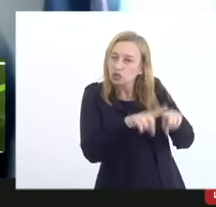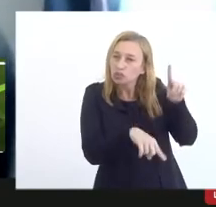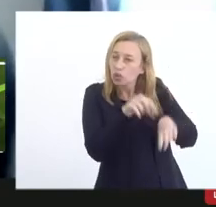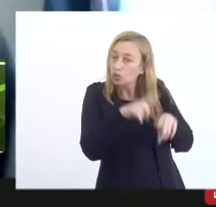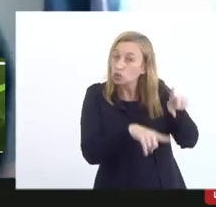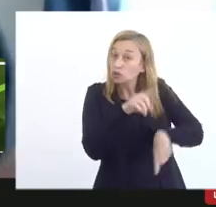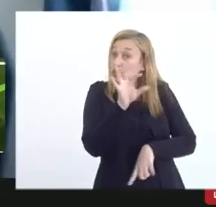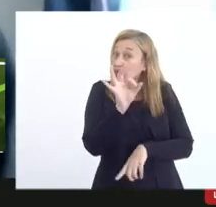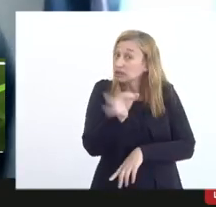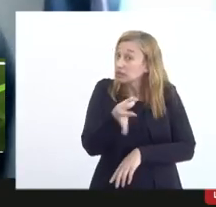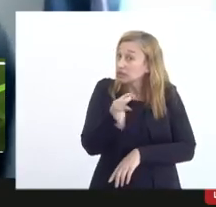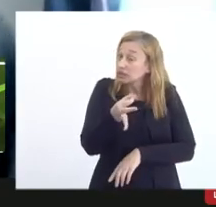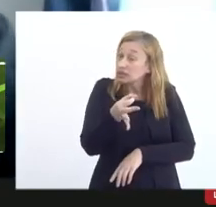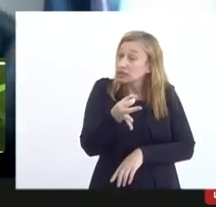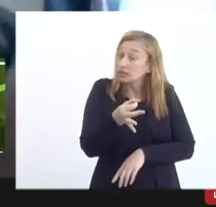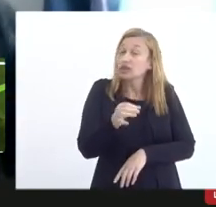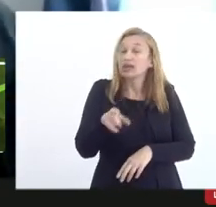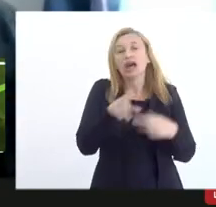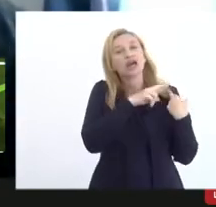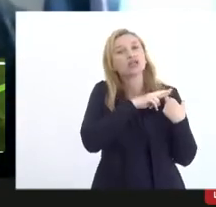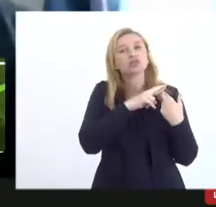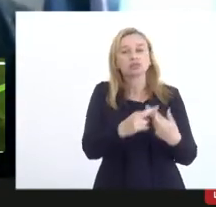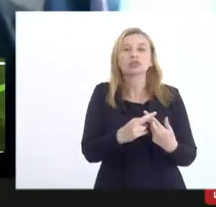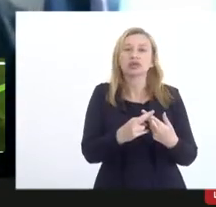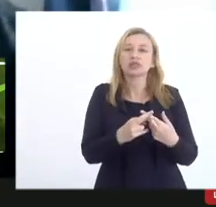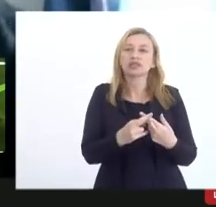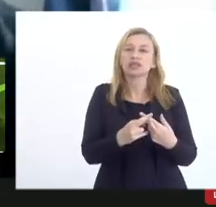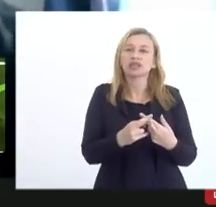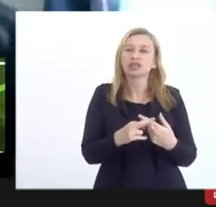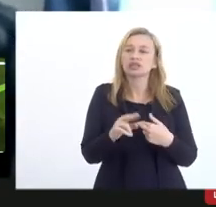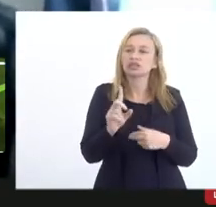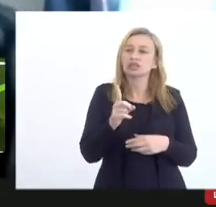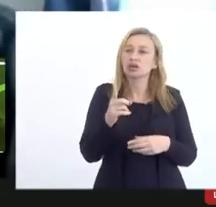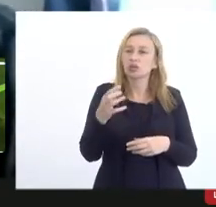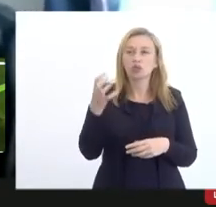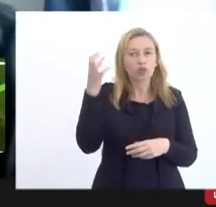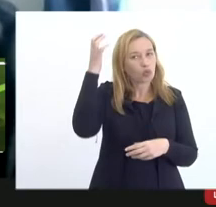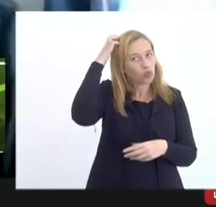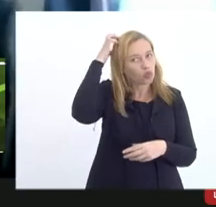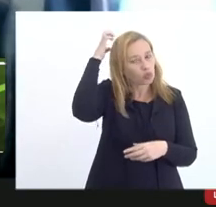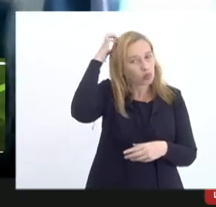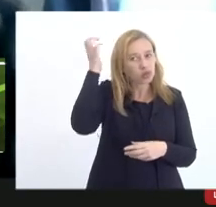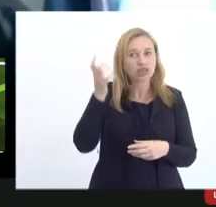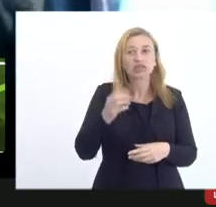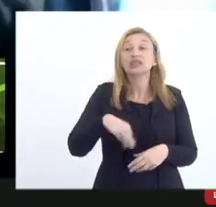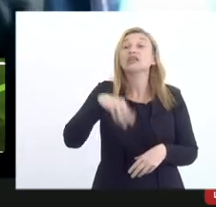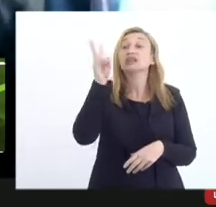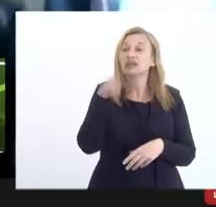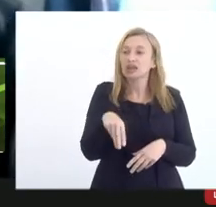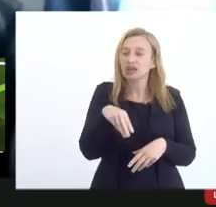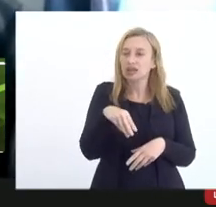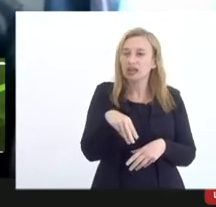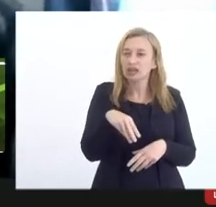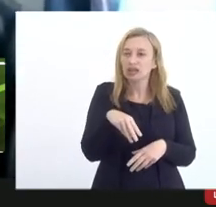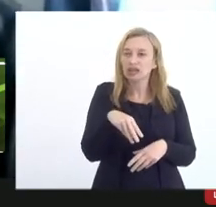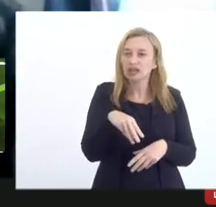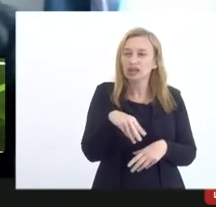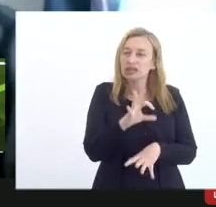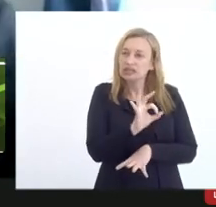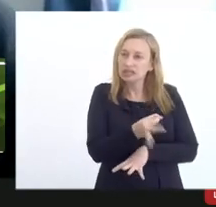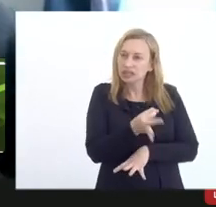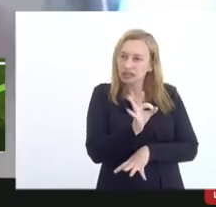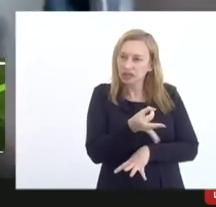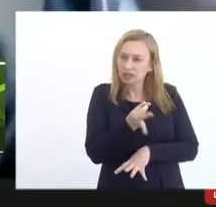que esta responsabilidade não caia nos ombros de quem inadvertidamente